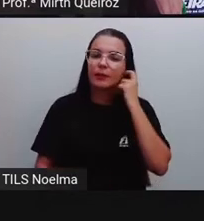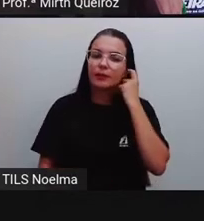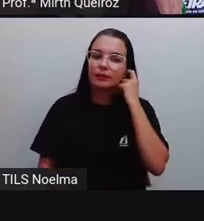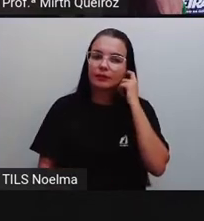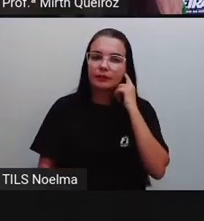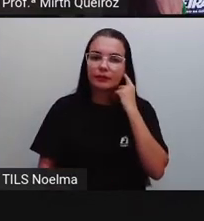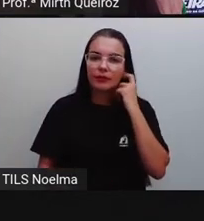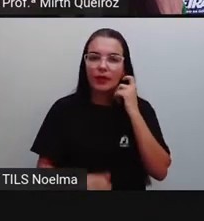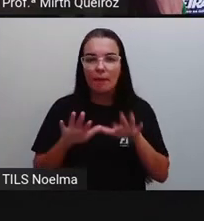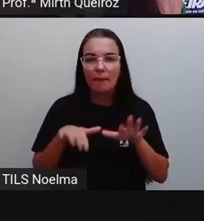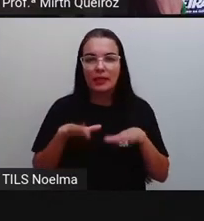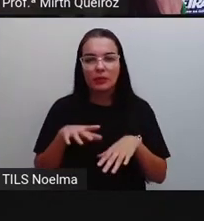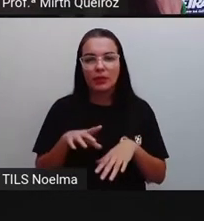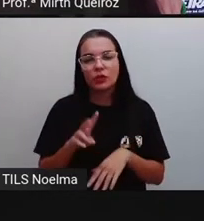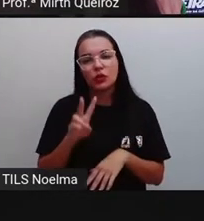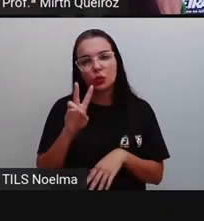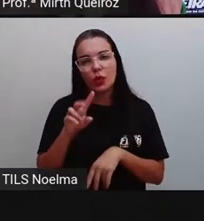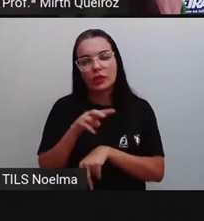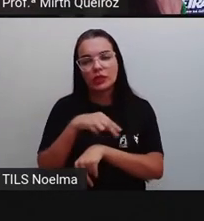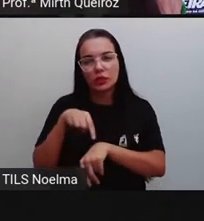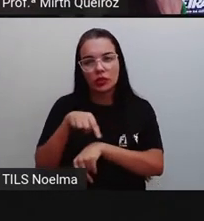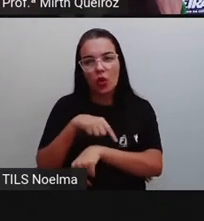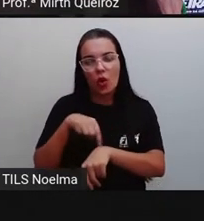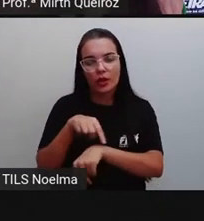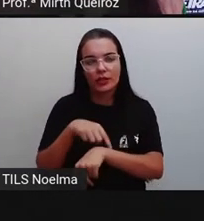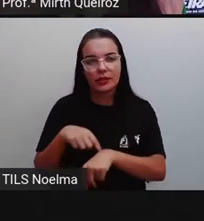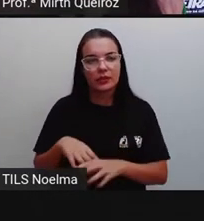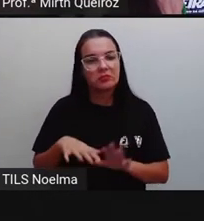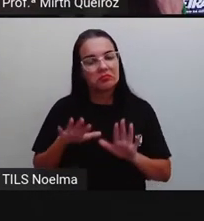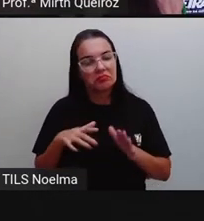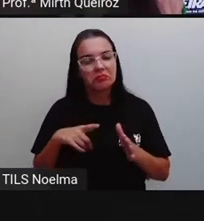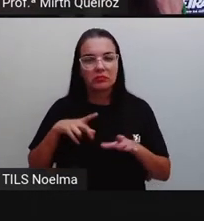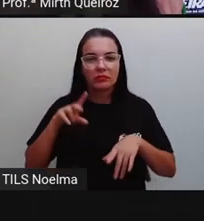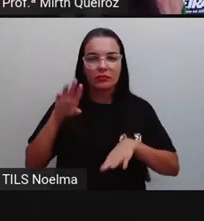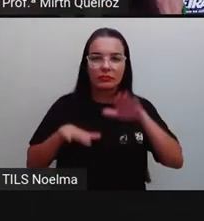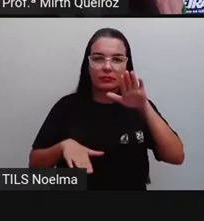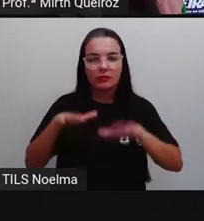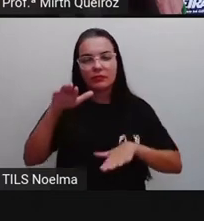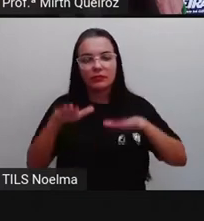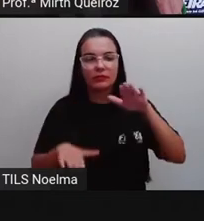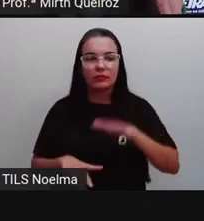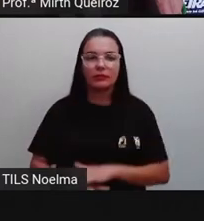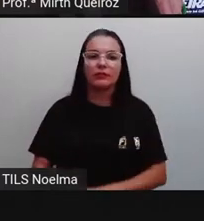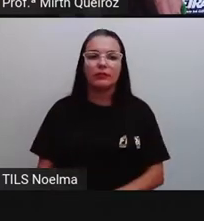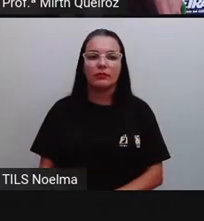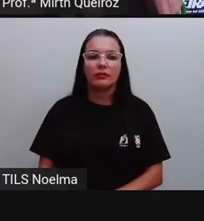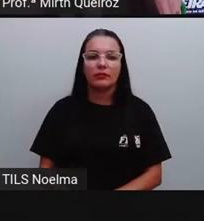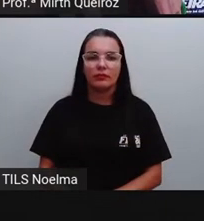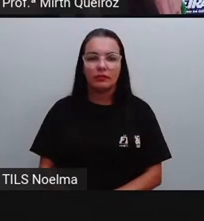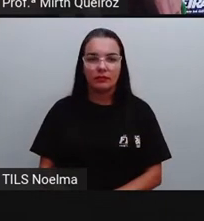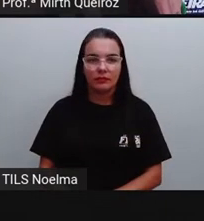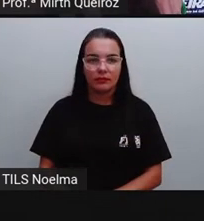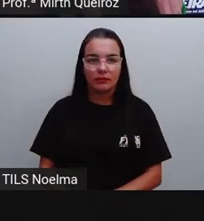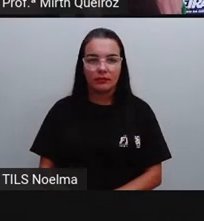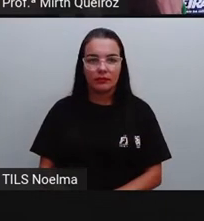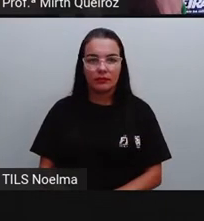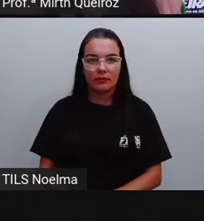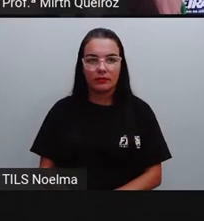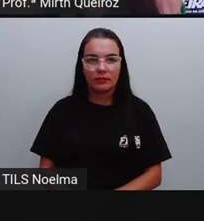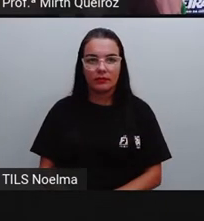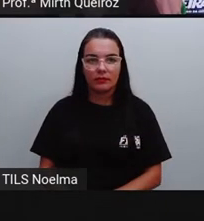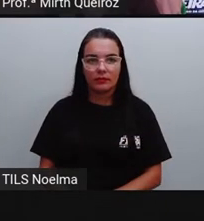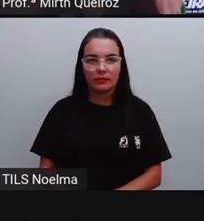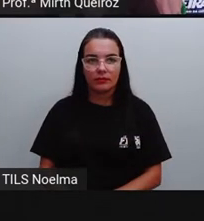duas horas de diferença entre o primeiro e o último lugar entre os 10 países do ranking.